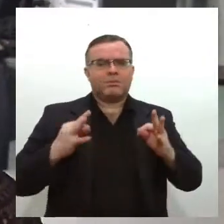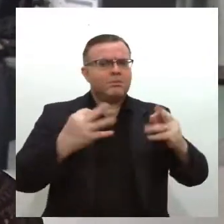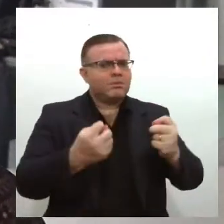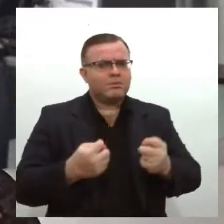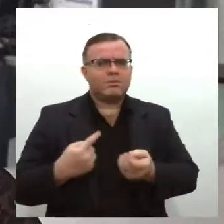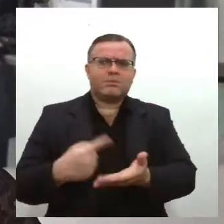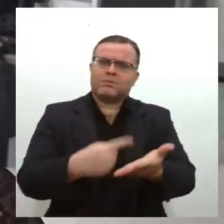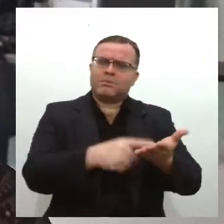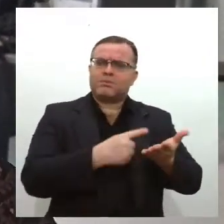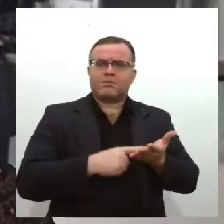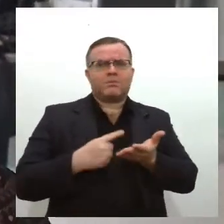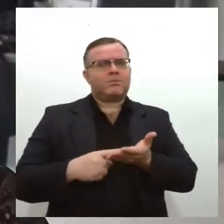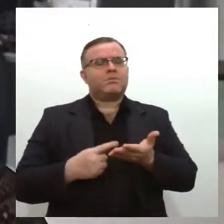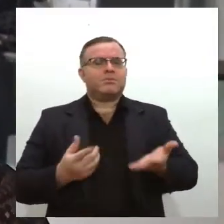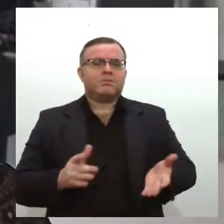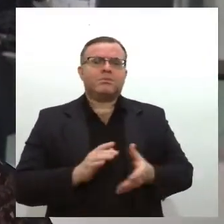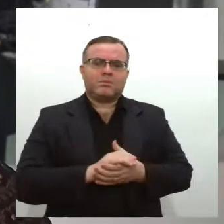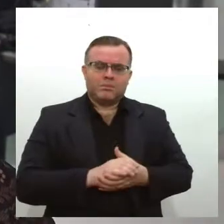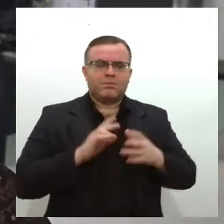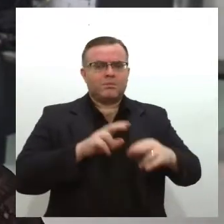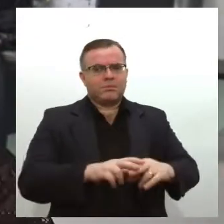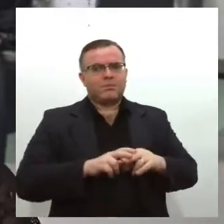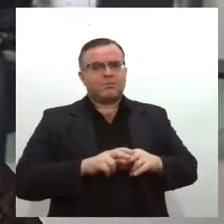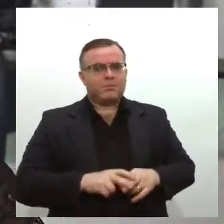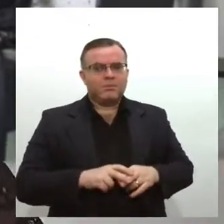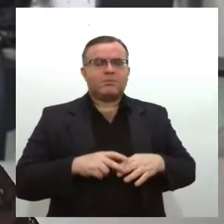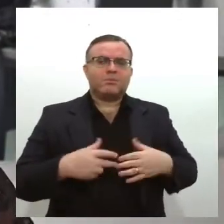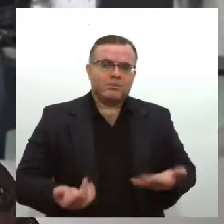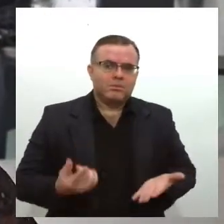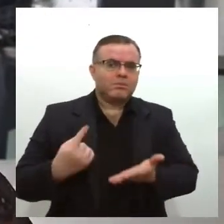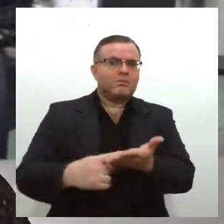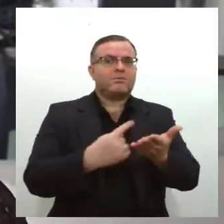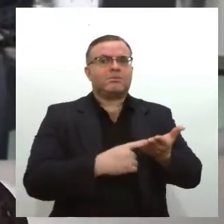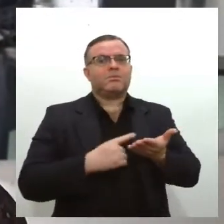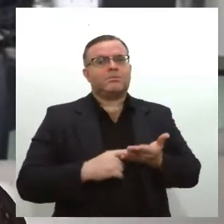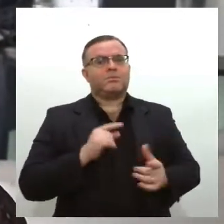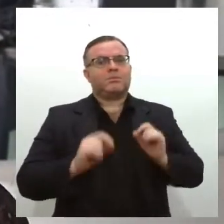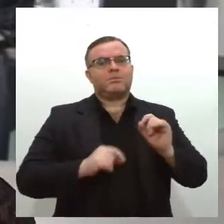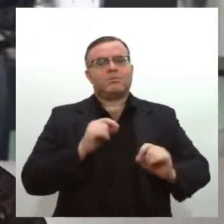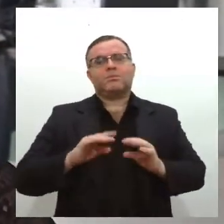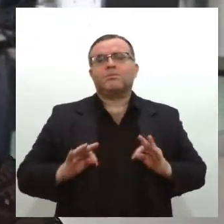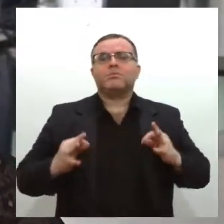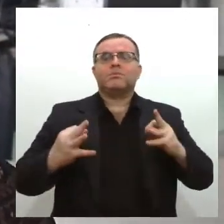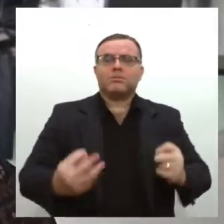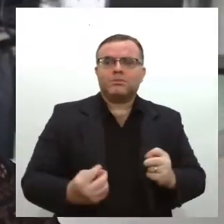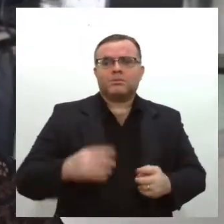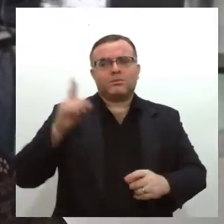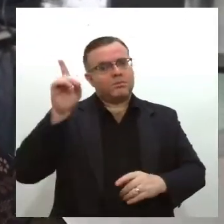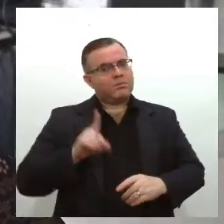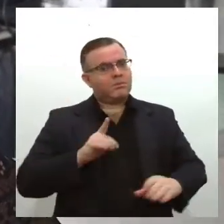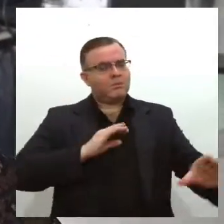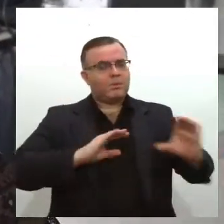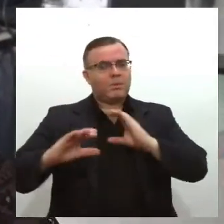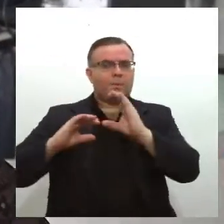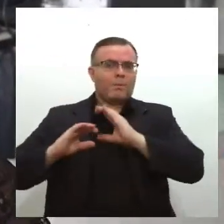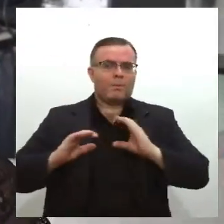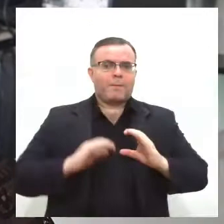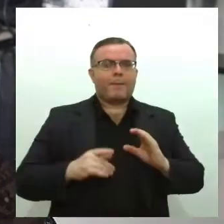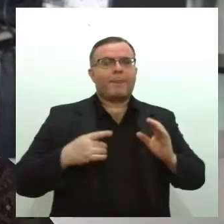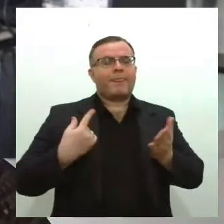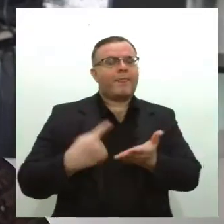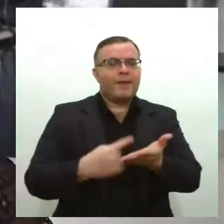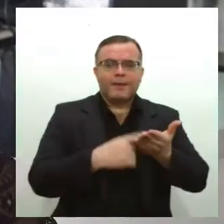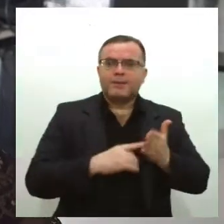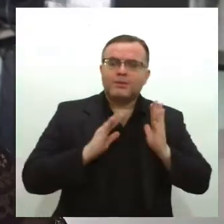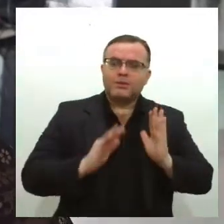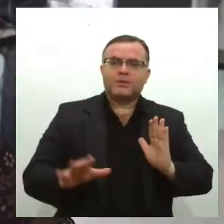para fazer a doação. Então a gente, em parceria com a Diretoria da Comunicação, nós fizemos um material,